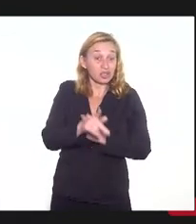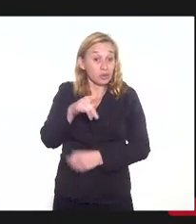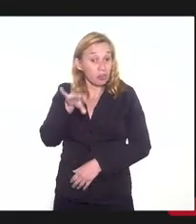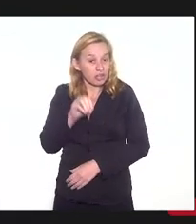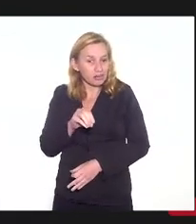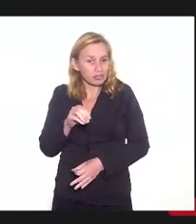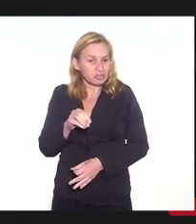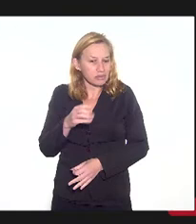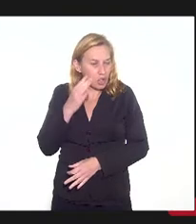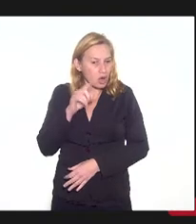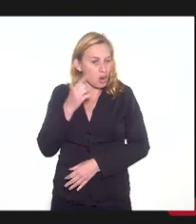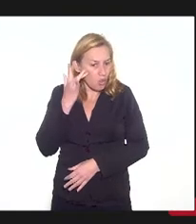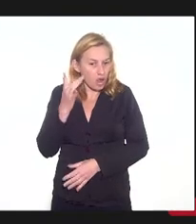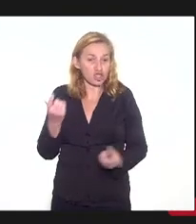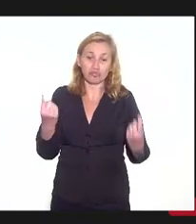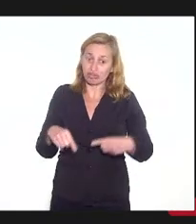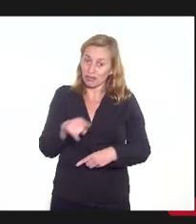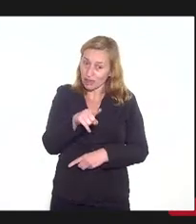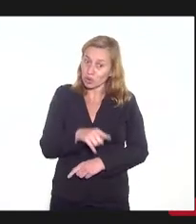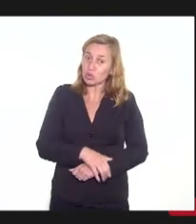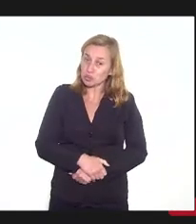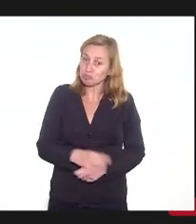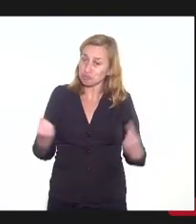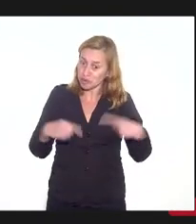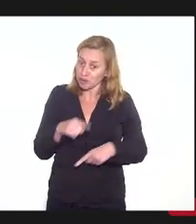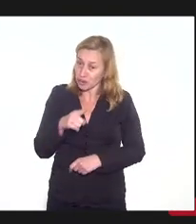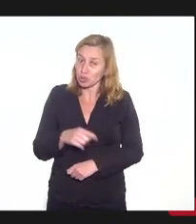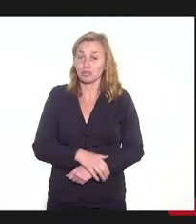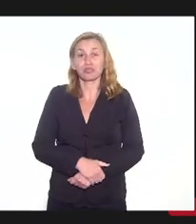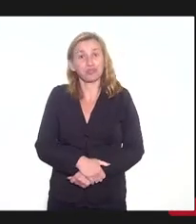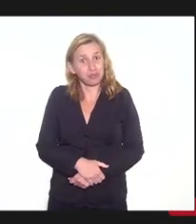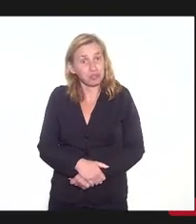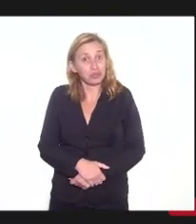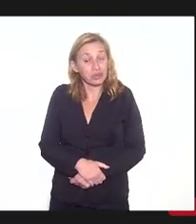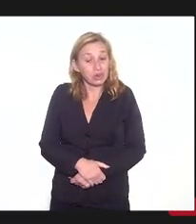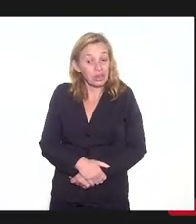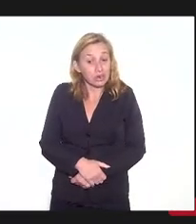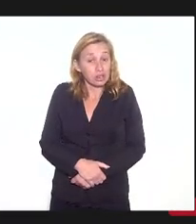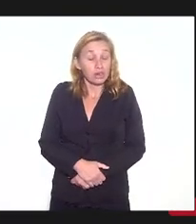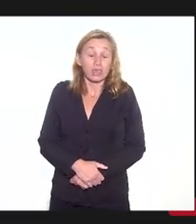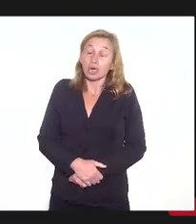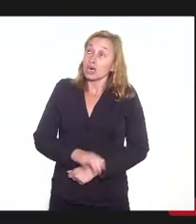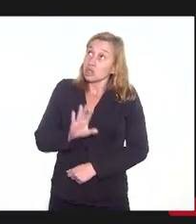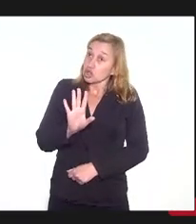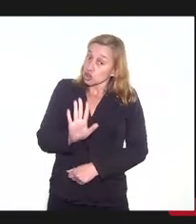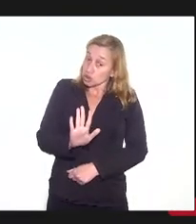parece um item desafiador, bem desafiador. só para